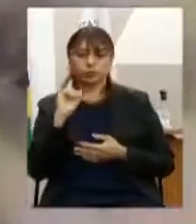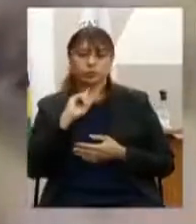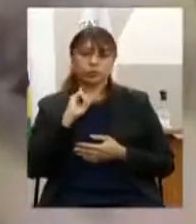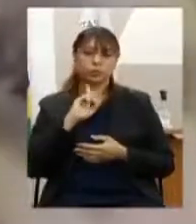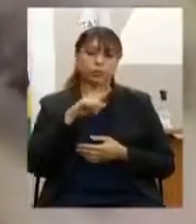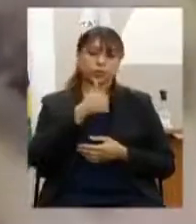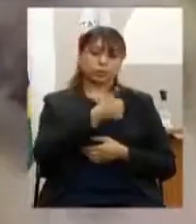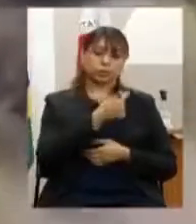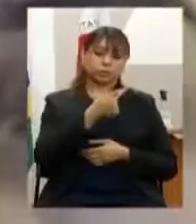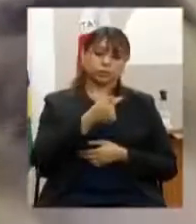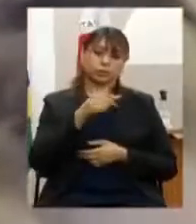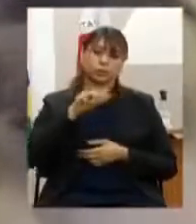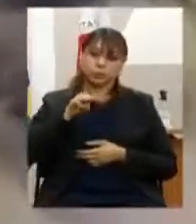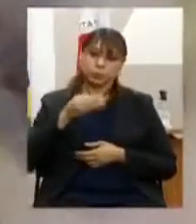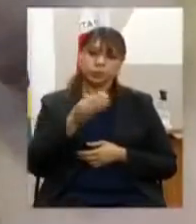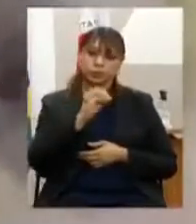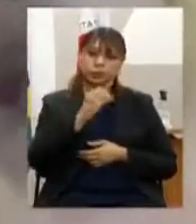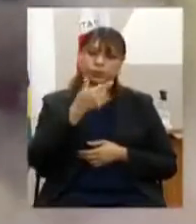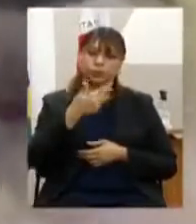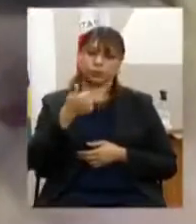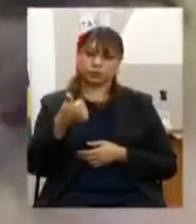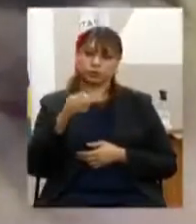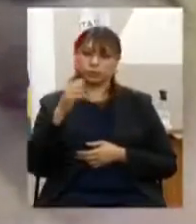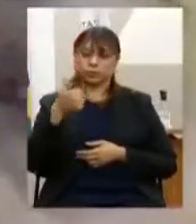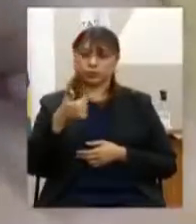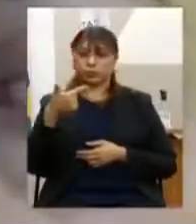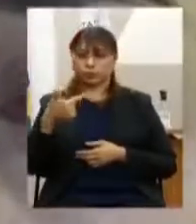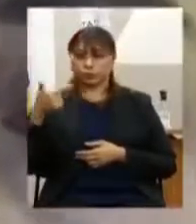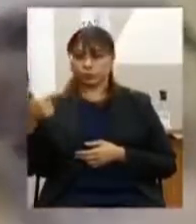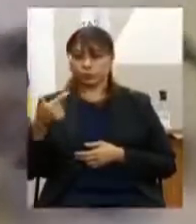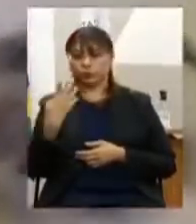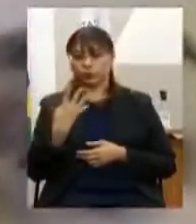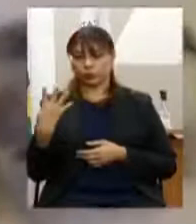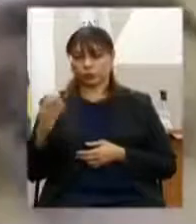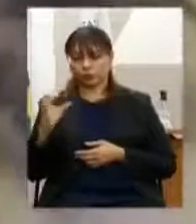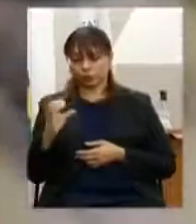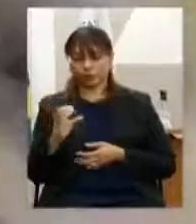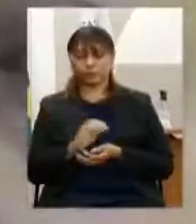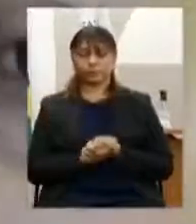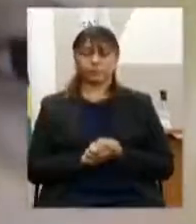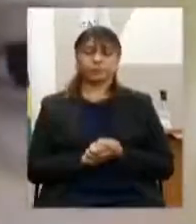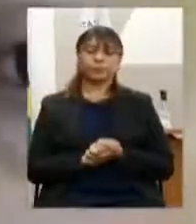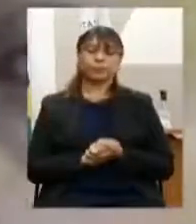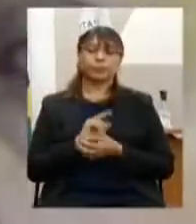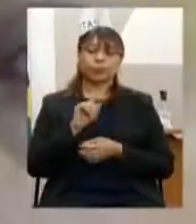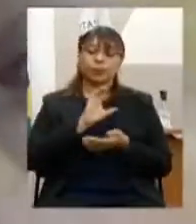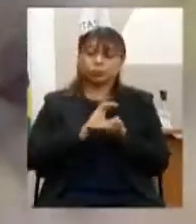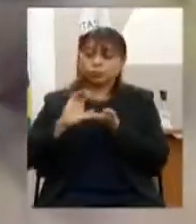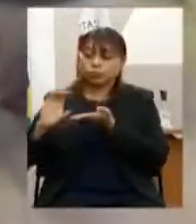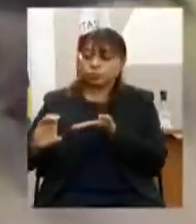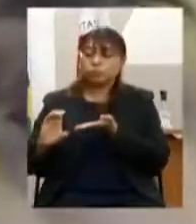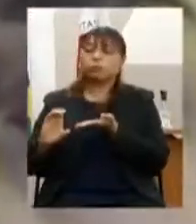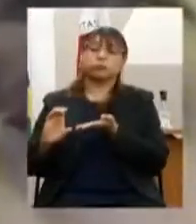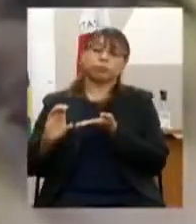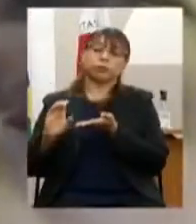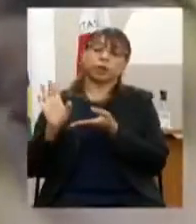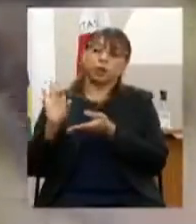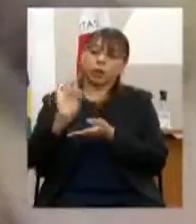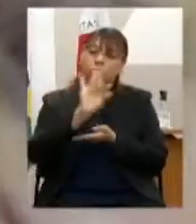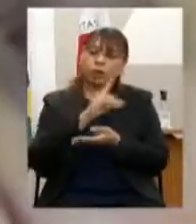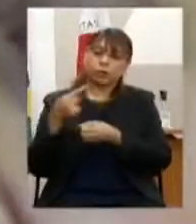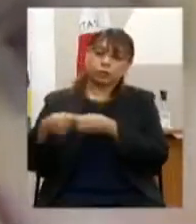,021,122,44, recurso que é transferido para os municípios,